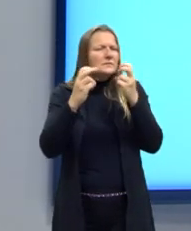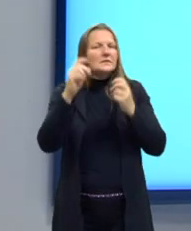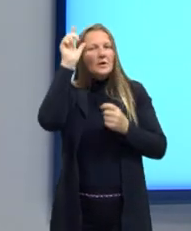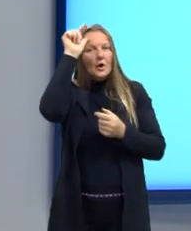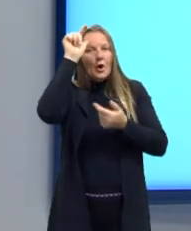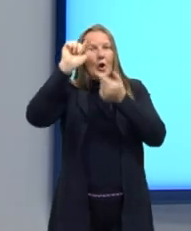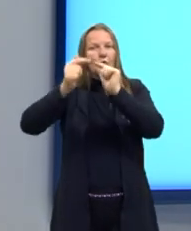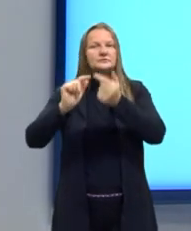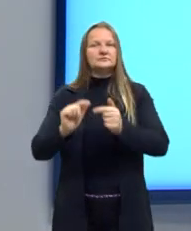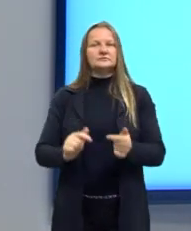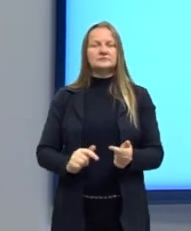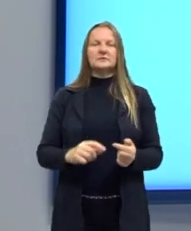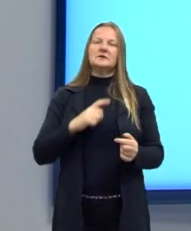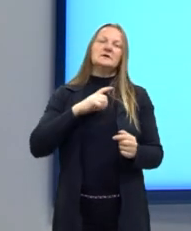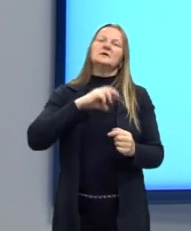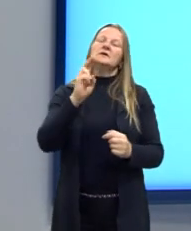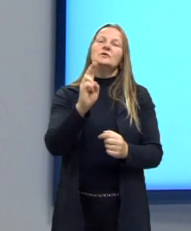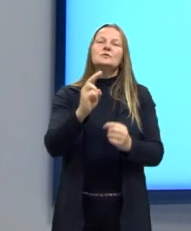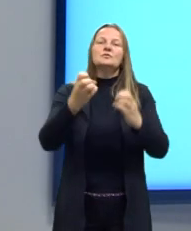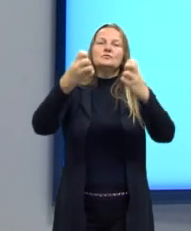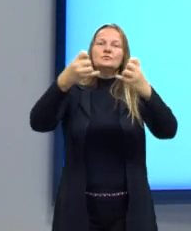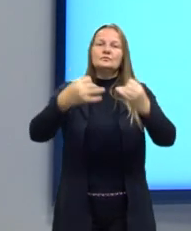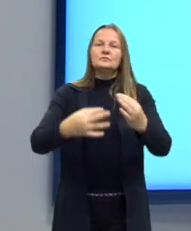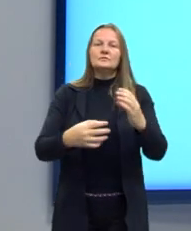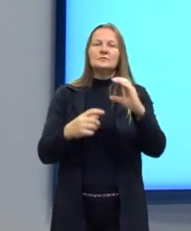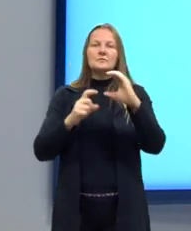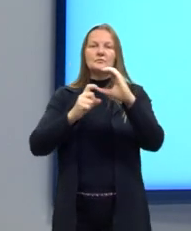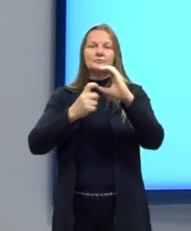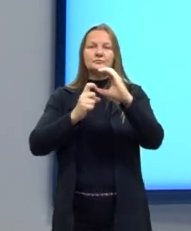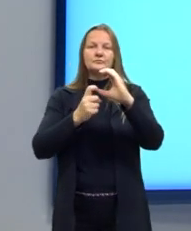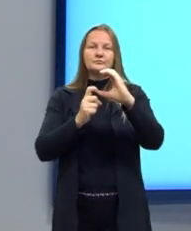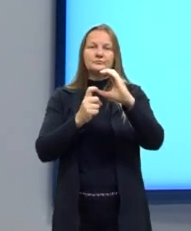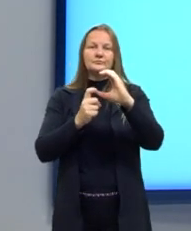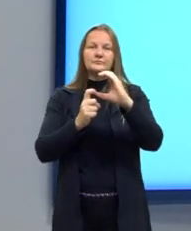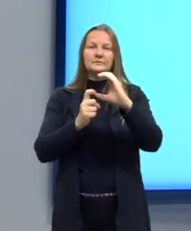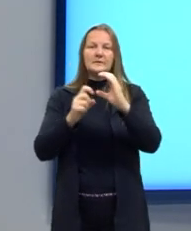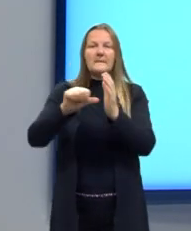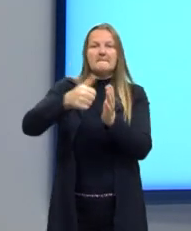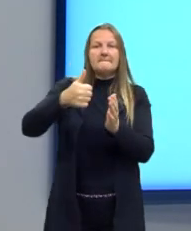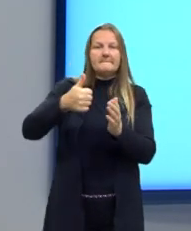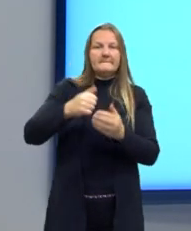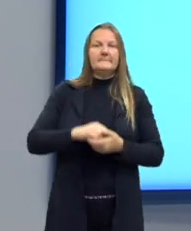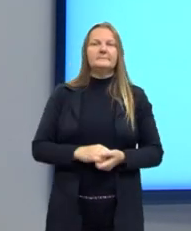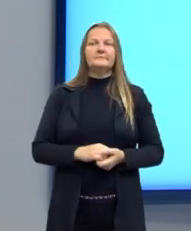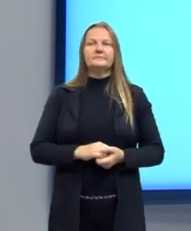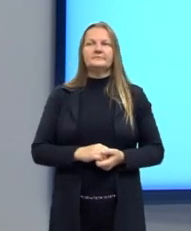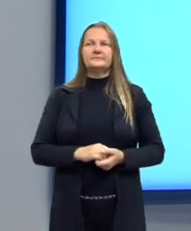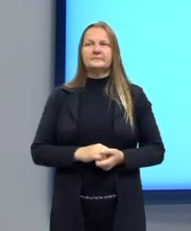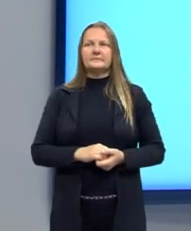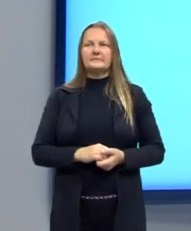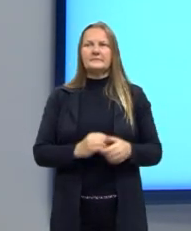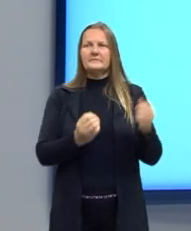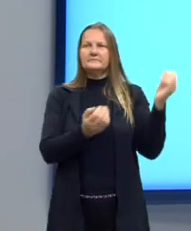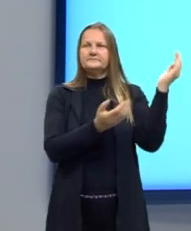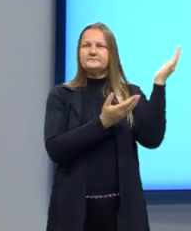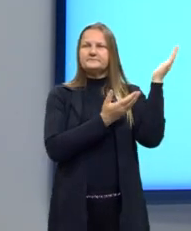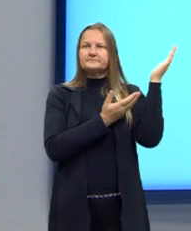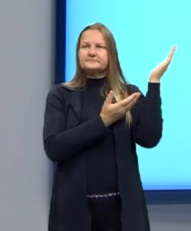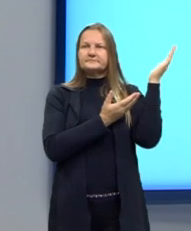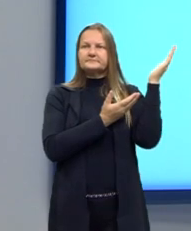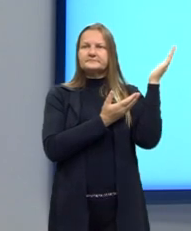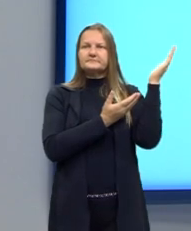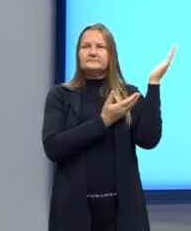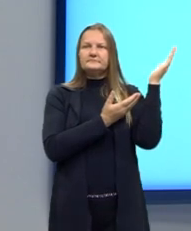eu tenho apenas uma ligação com carbono, ela é primária. Então, eu vou considerar o número de